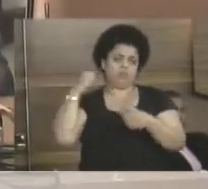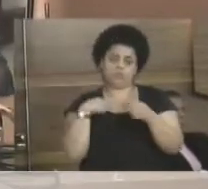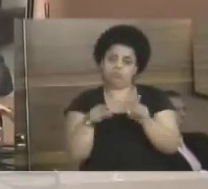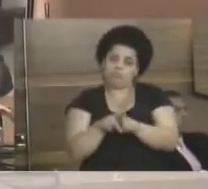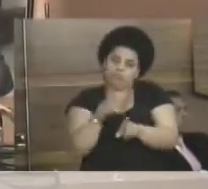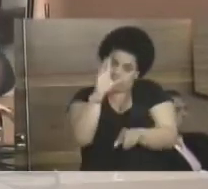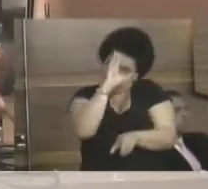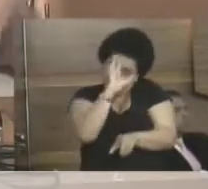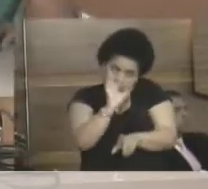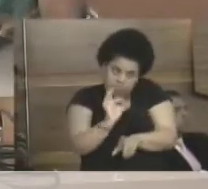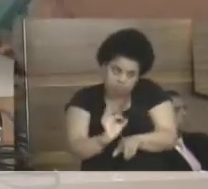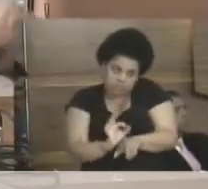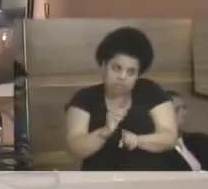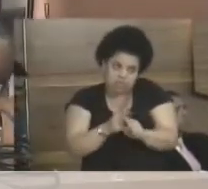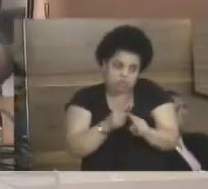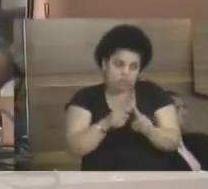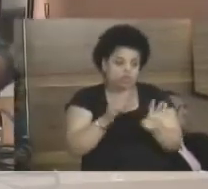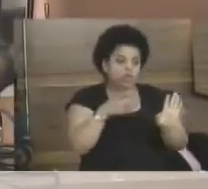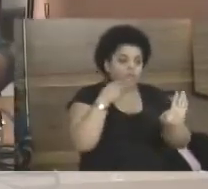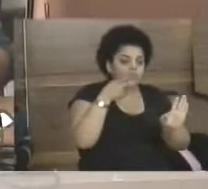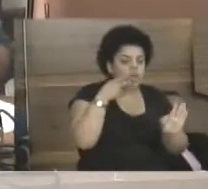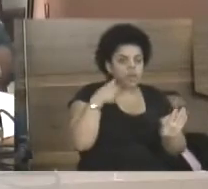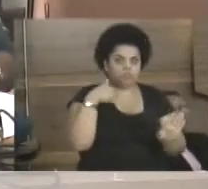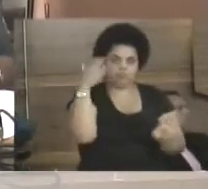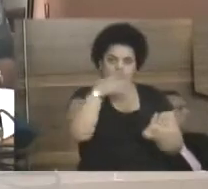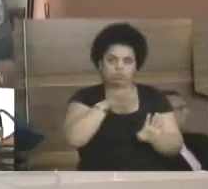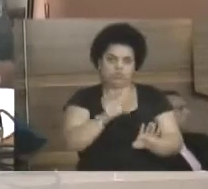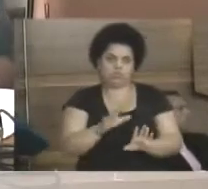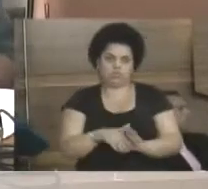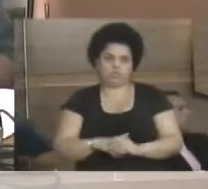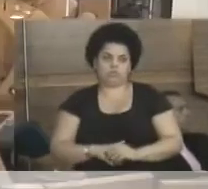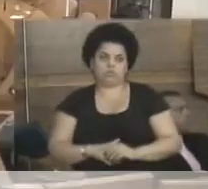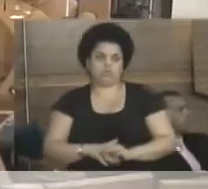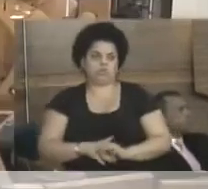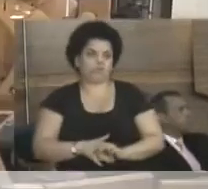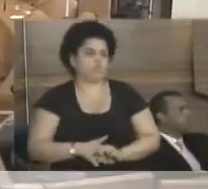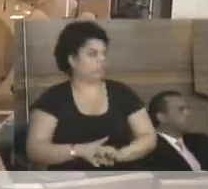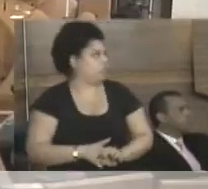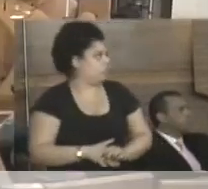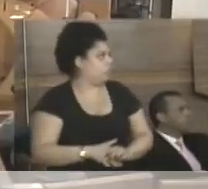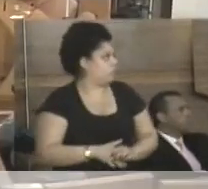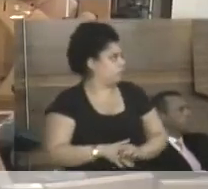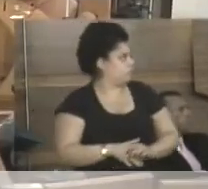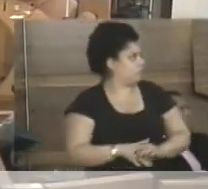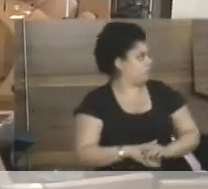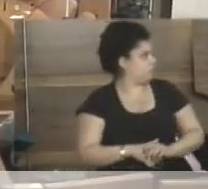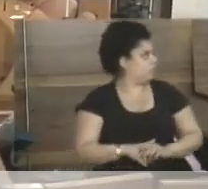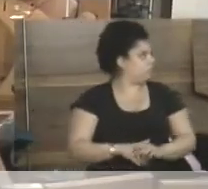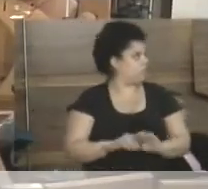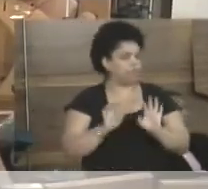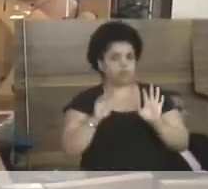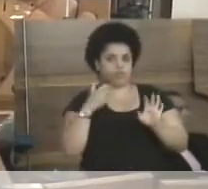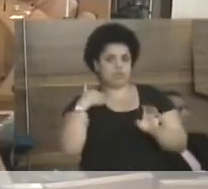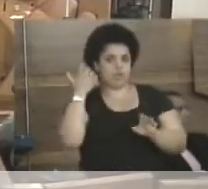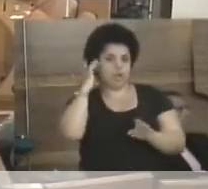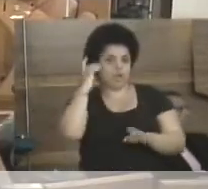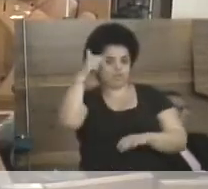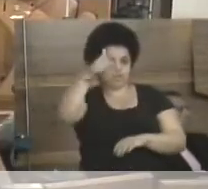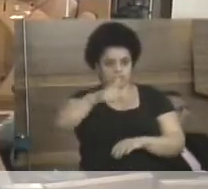entendi o porquê, só queria fazer, complementar essa Eu acho que essa casa não pode pegar vícios antigos.